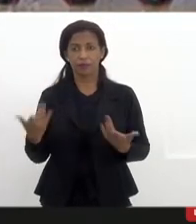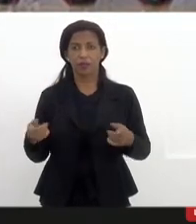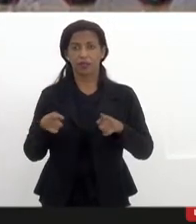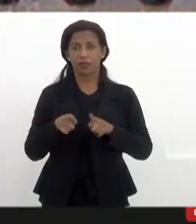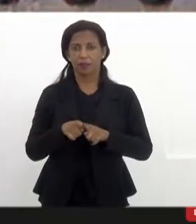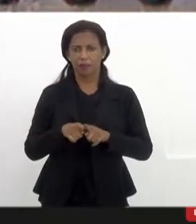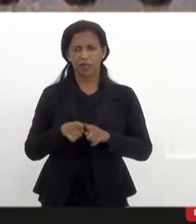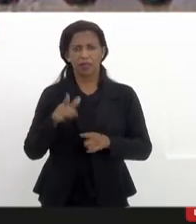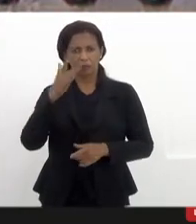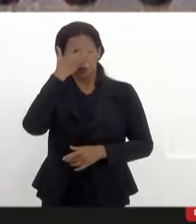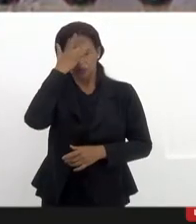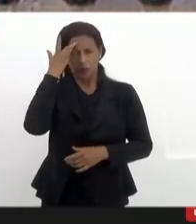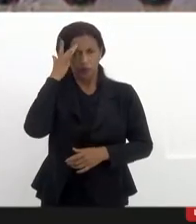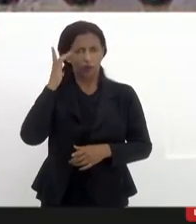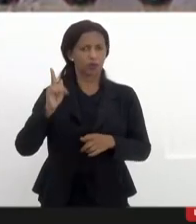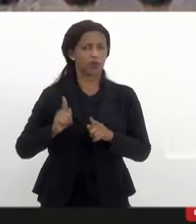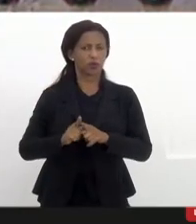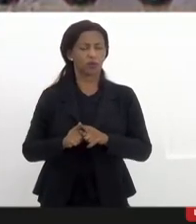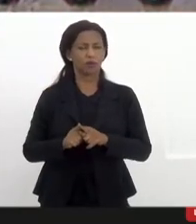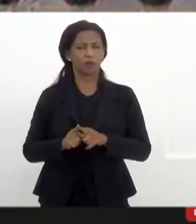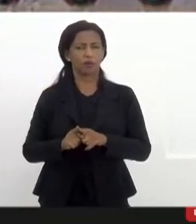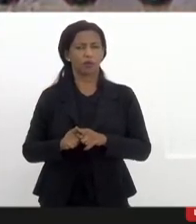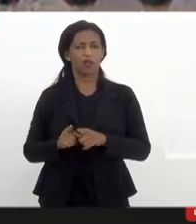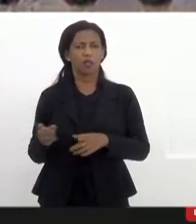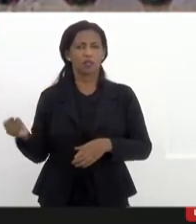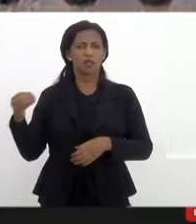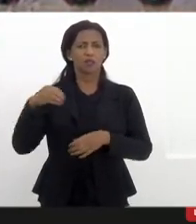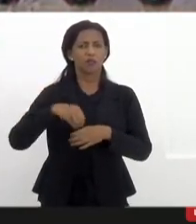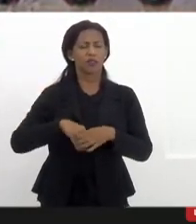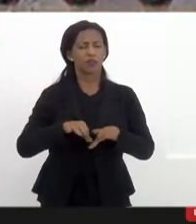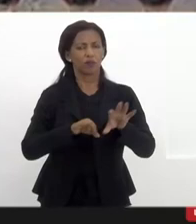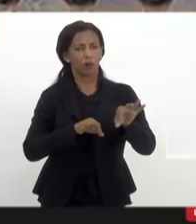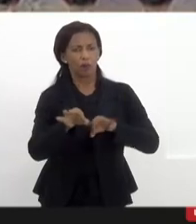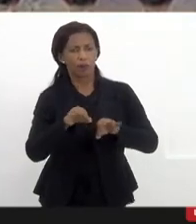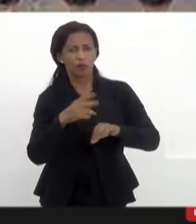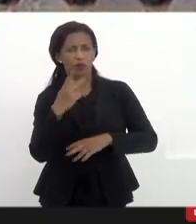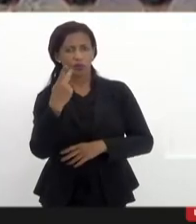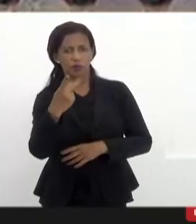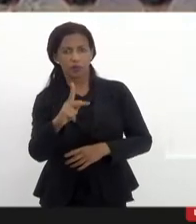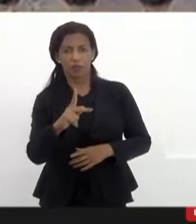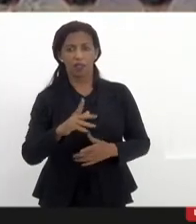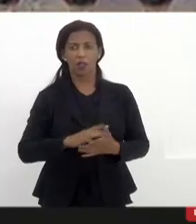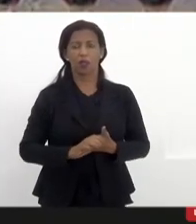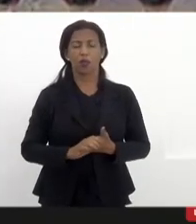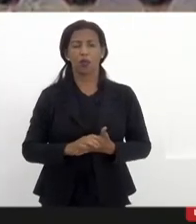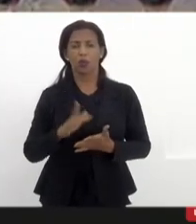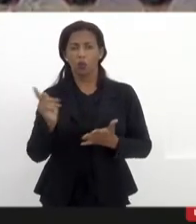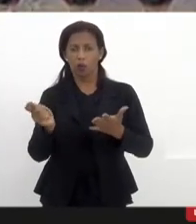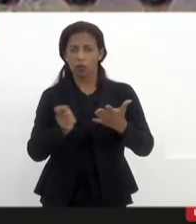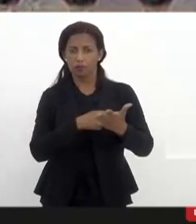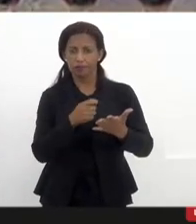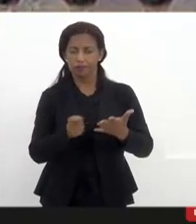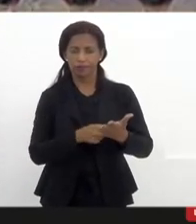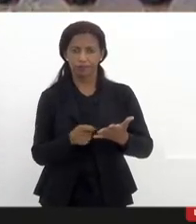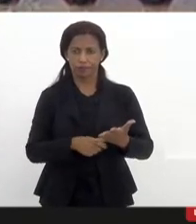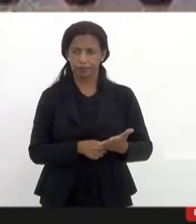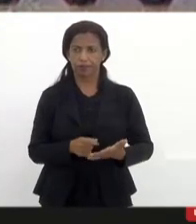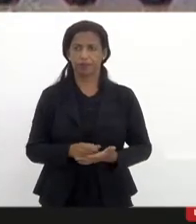para os artistas e efetivar no projeto, Valdeck, seu projeto com nossas coautorias, né?